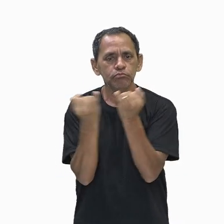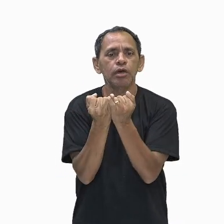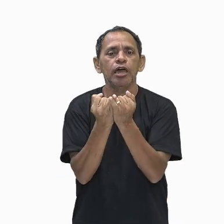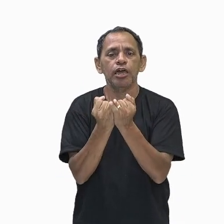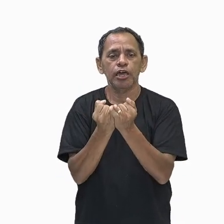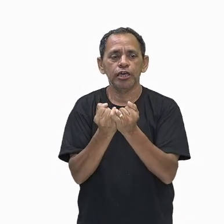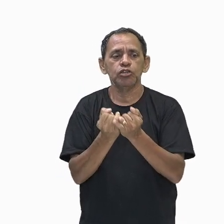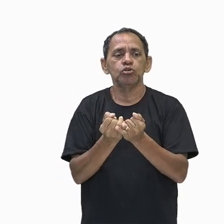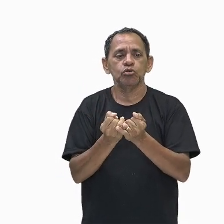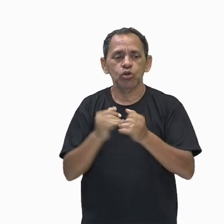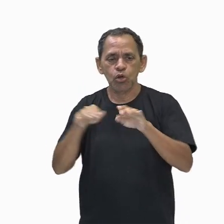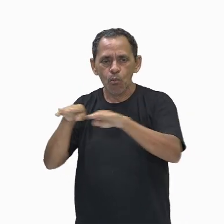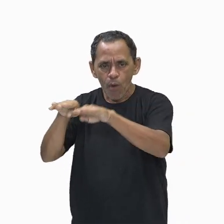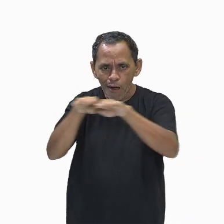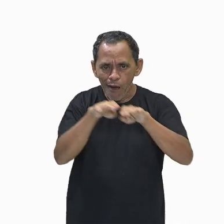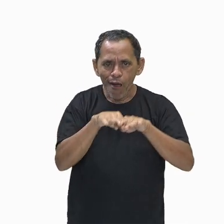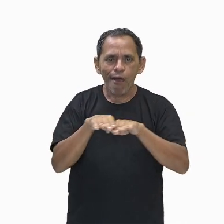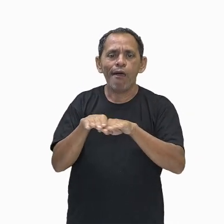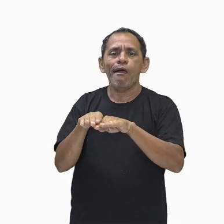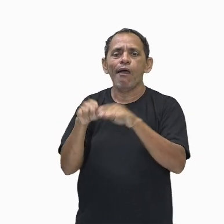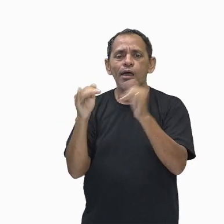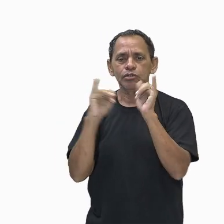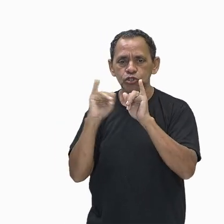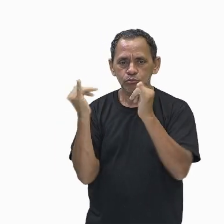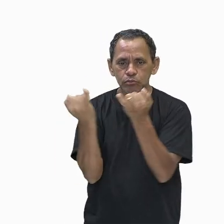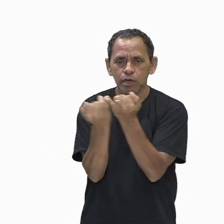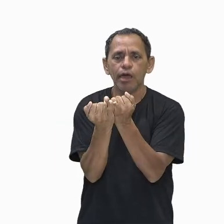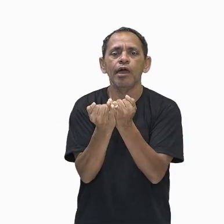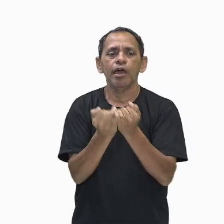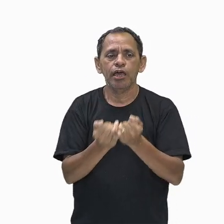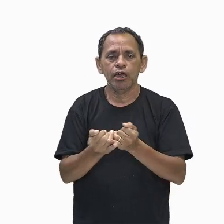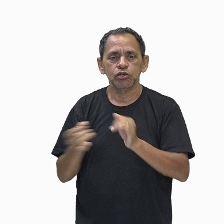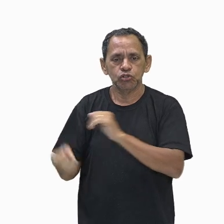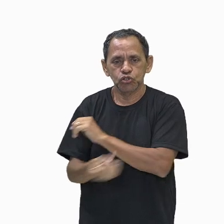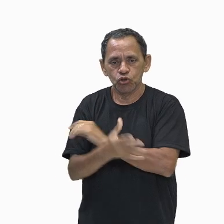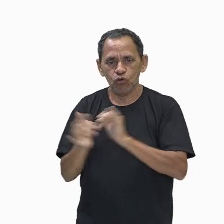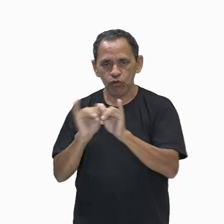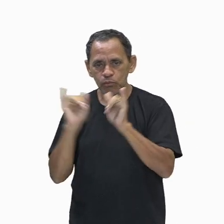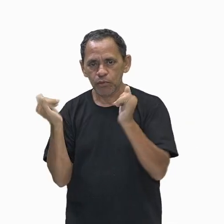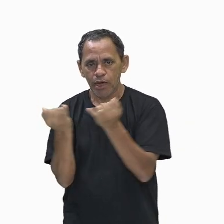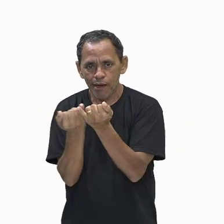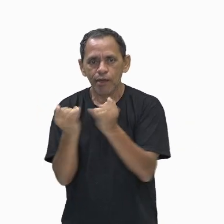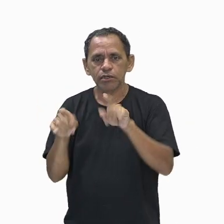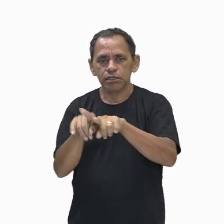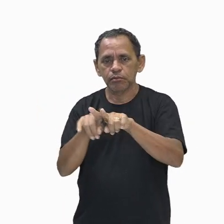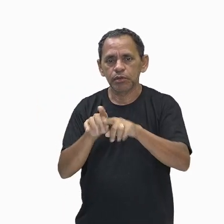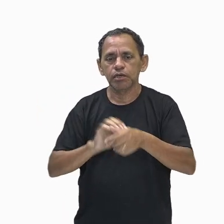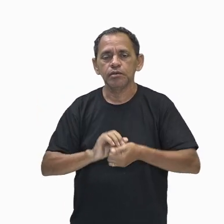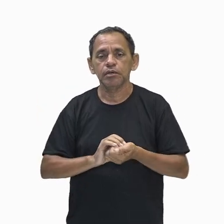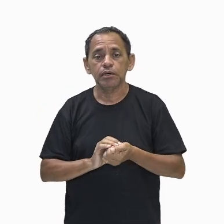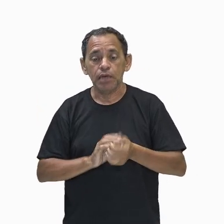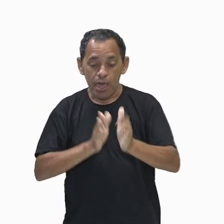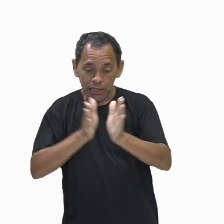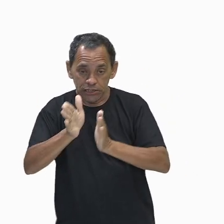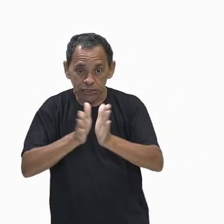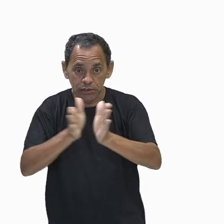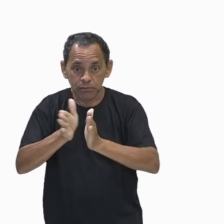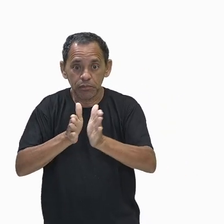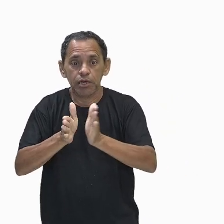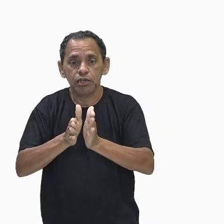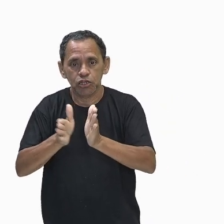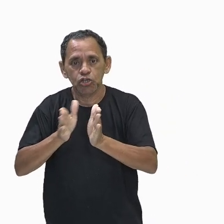São, então, aí, essas três divisões que nós temos. Mas, entre o Antigo e o Médio Império, nós temos períodos